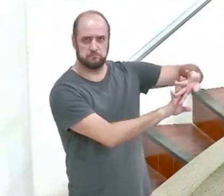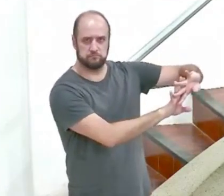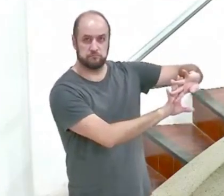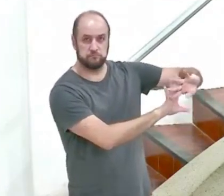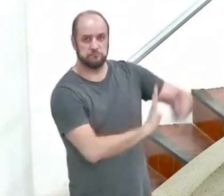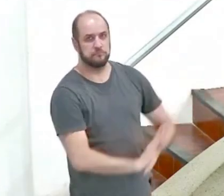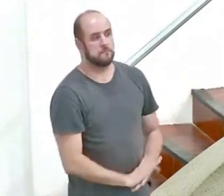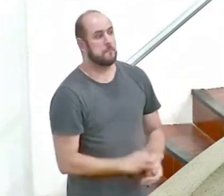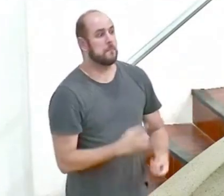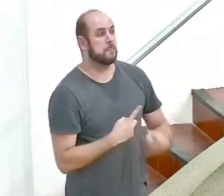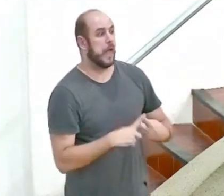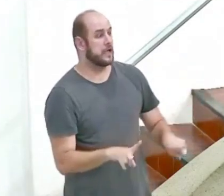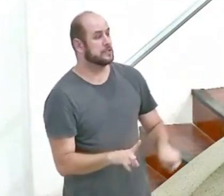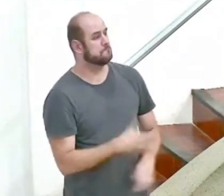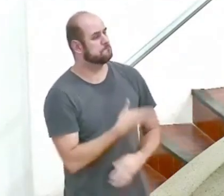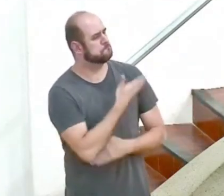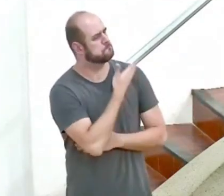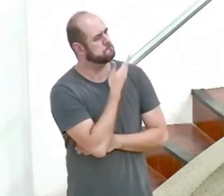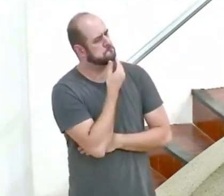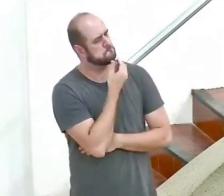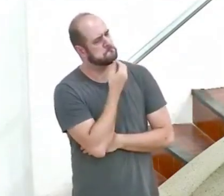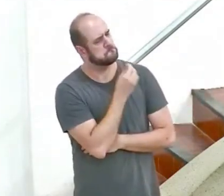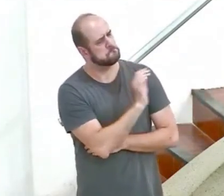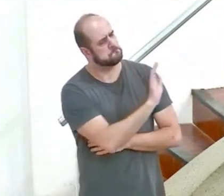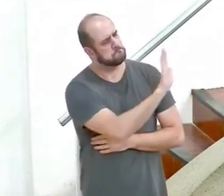Mas você fica alisando a cerca.